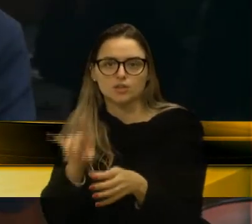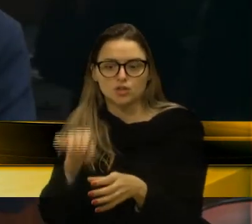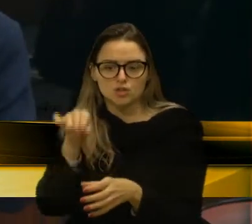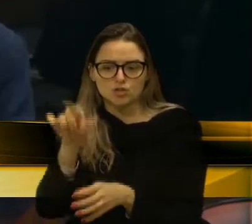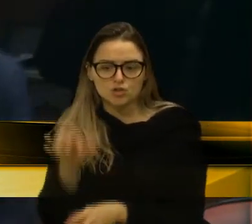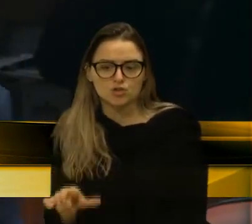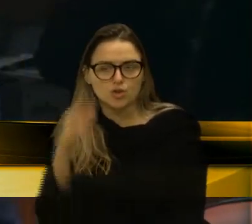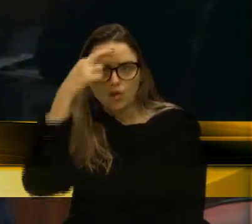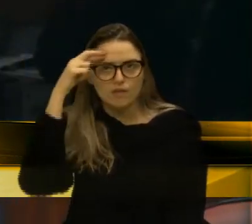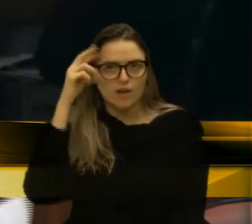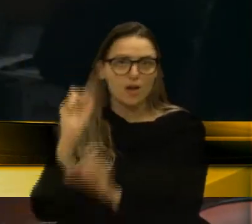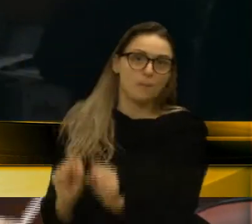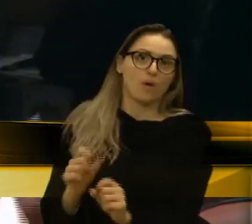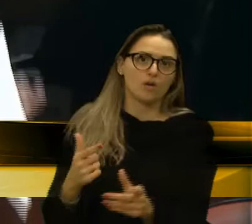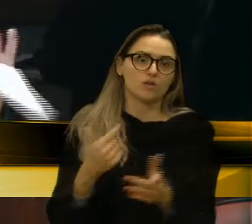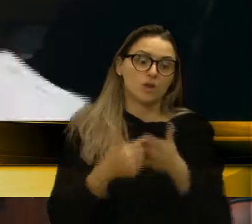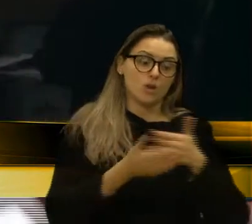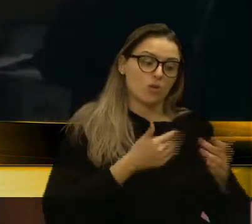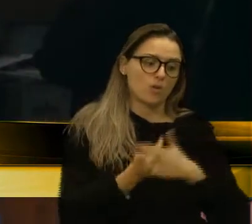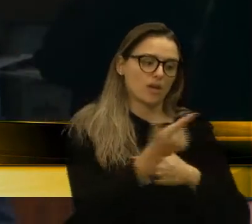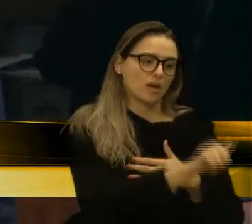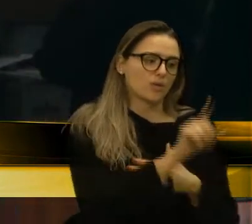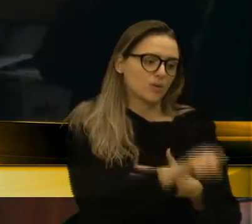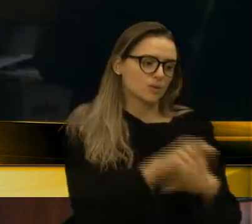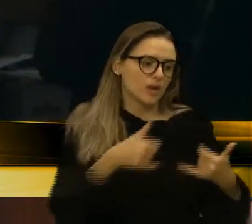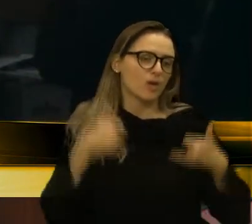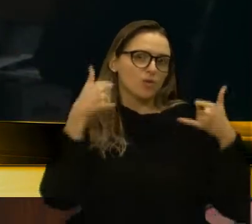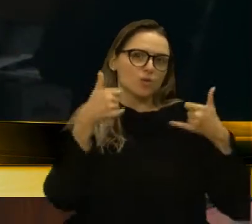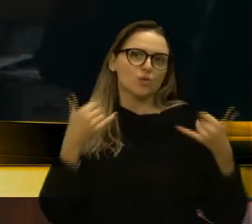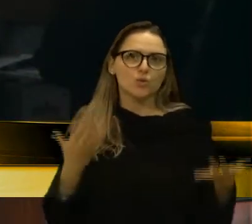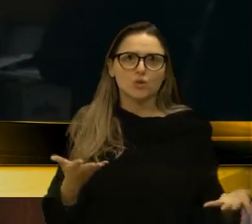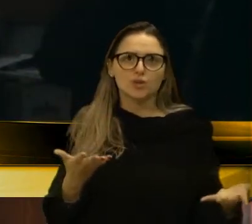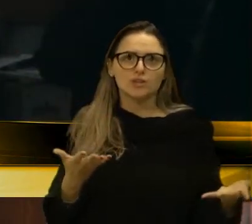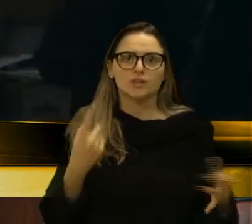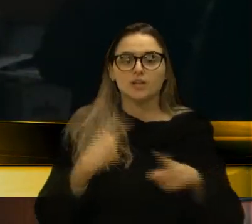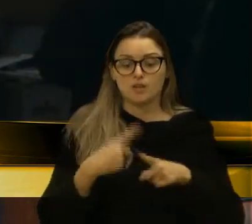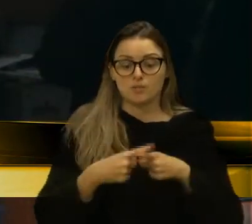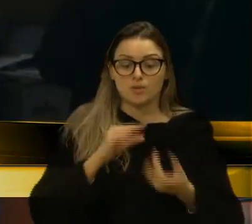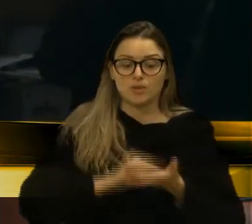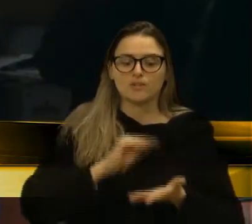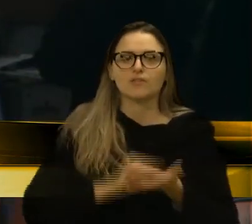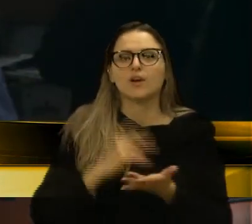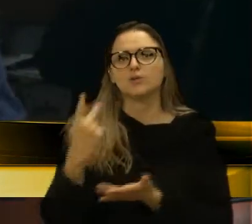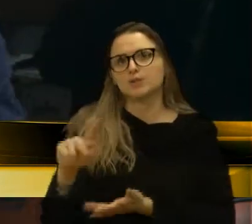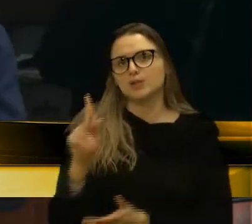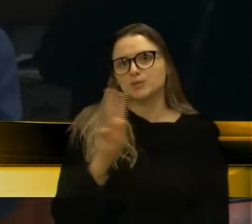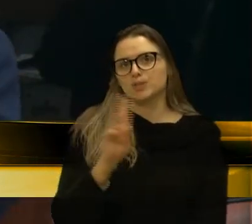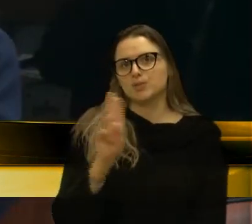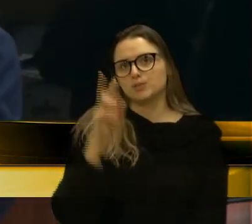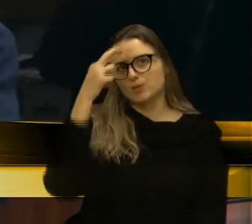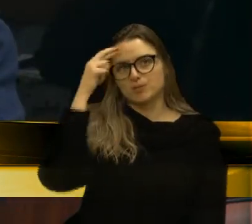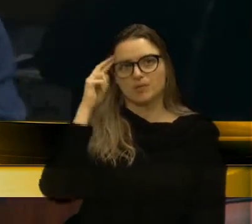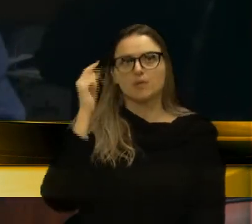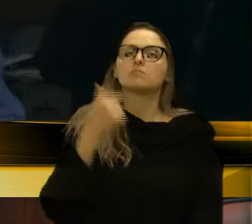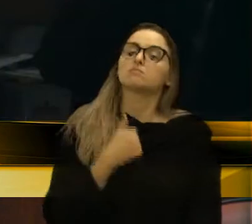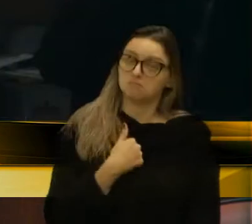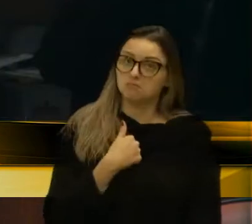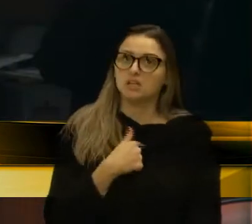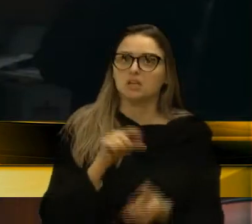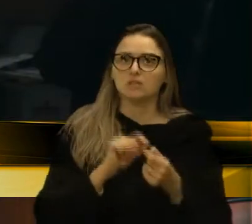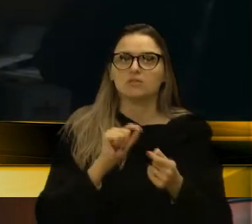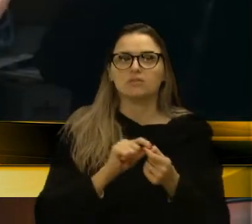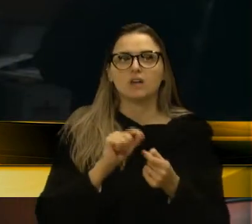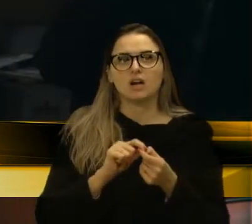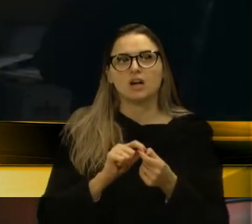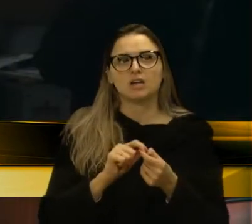Porque qualquer outro que legislar é vaidoso. Porque falta um nome ali. E eu realmente faço meia culpa